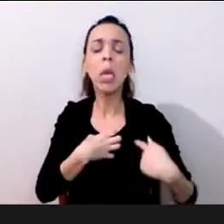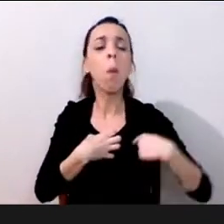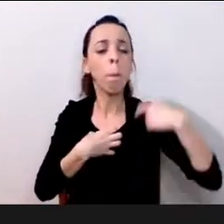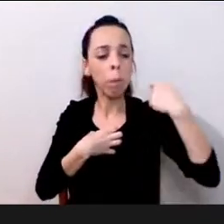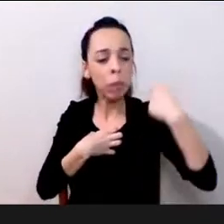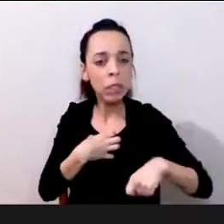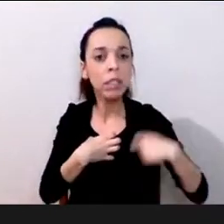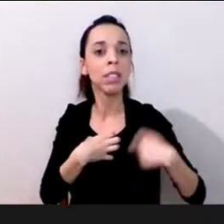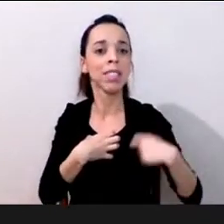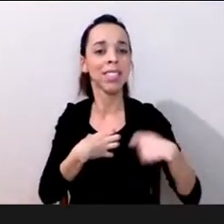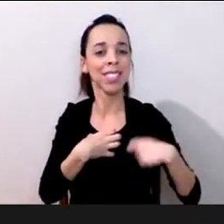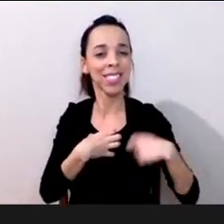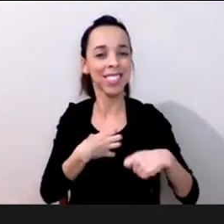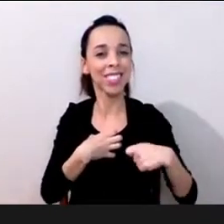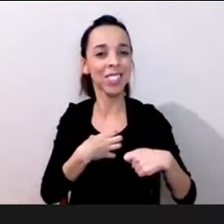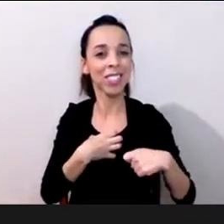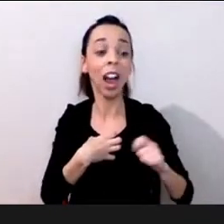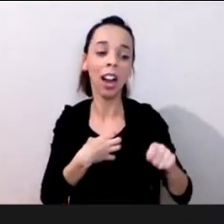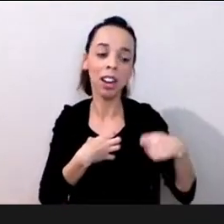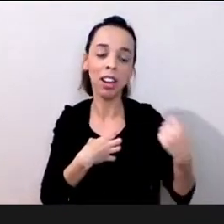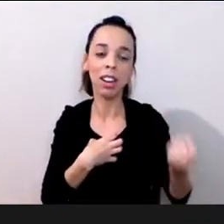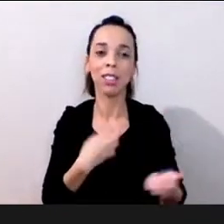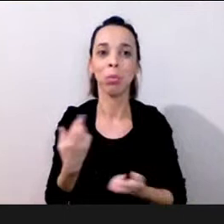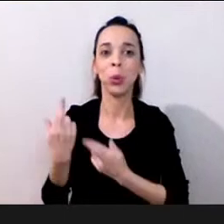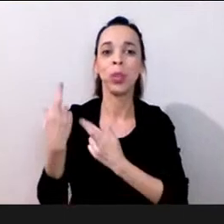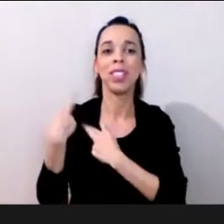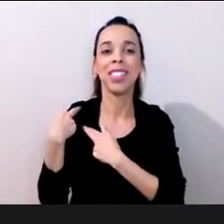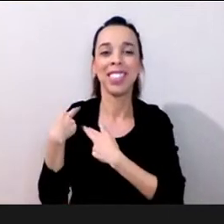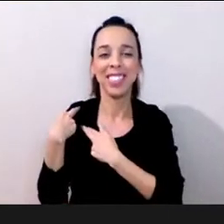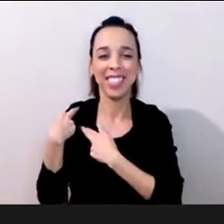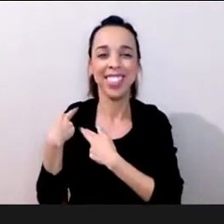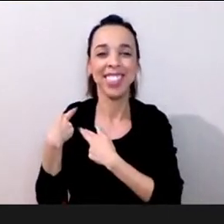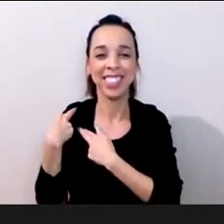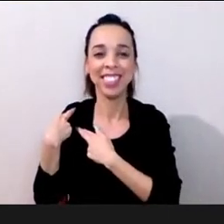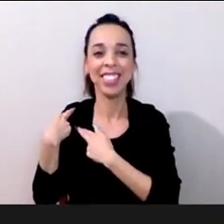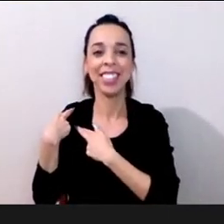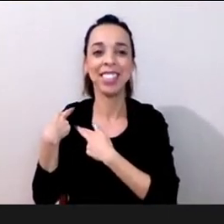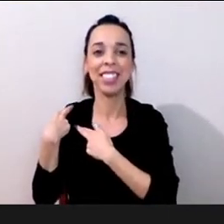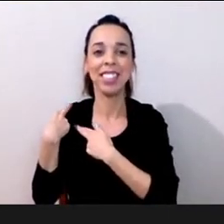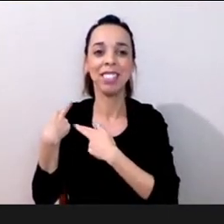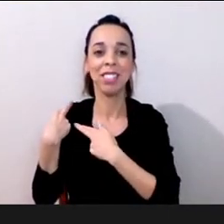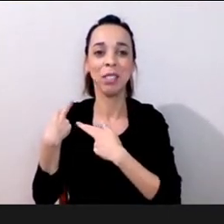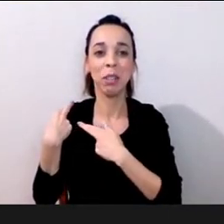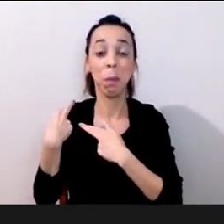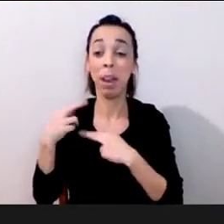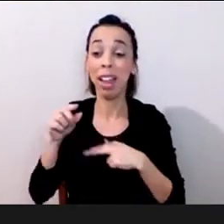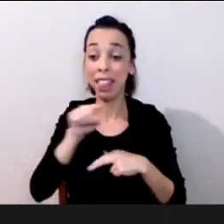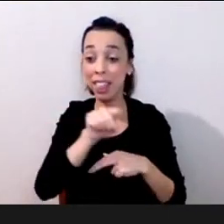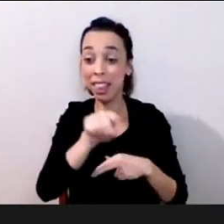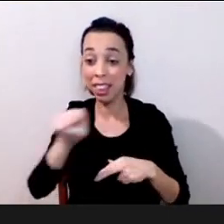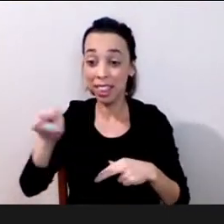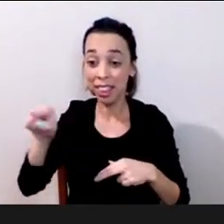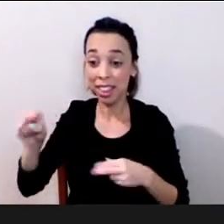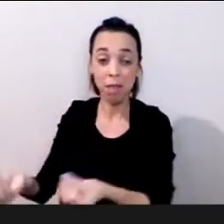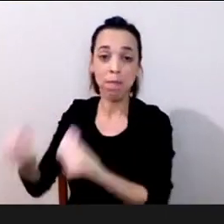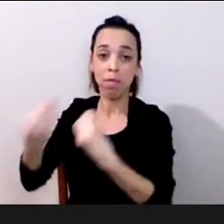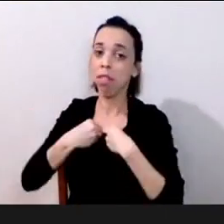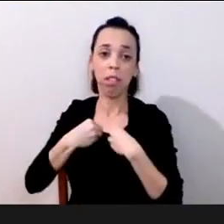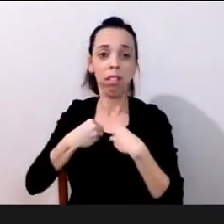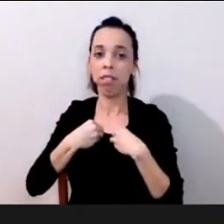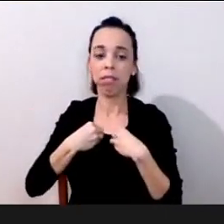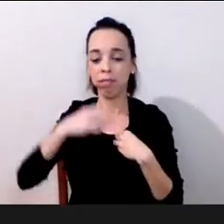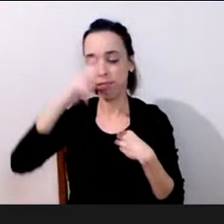isso é uma responsabilidade cidadã que nós temos e que ninguém nos pode tirar essa responsabilidade de cima